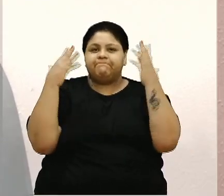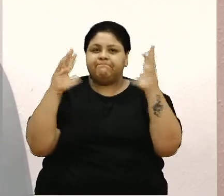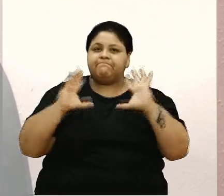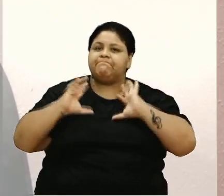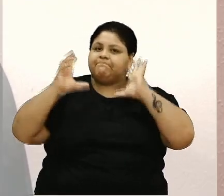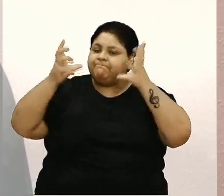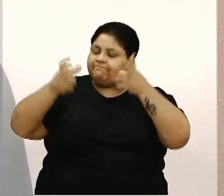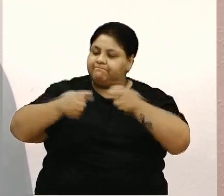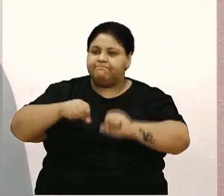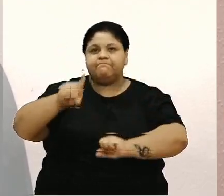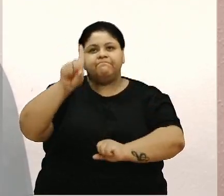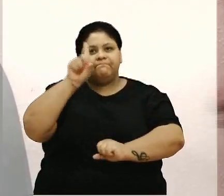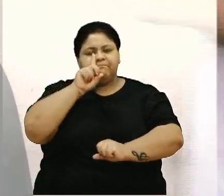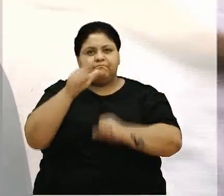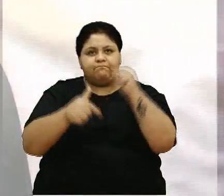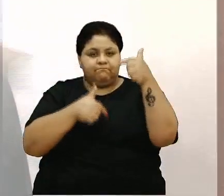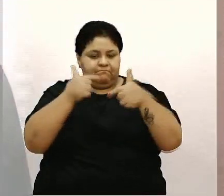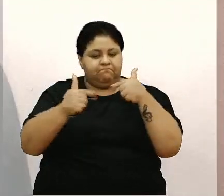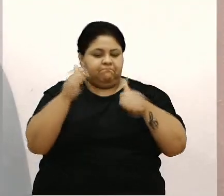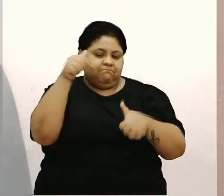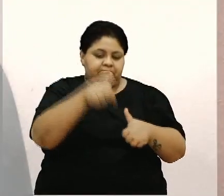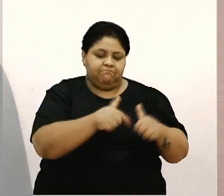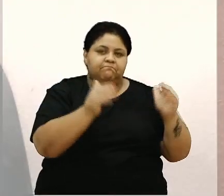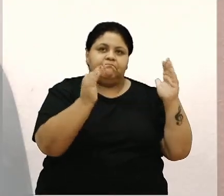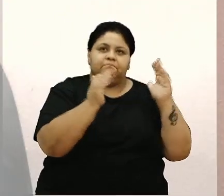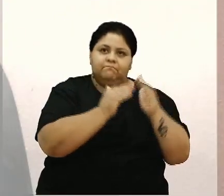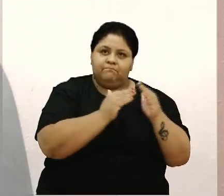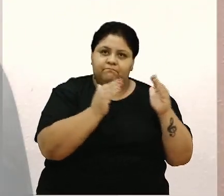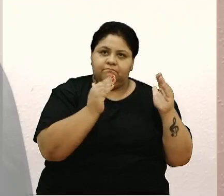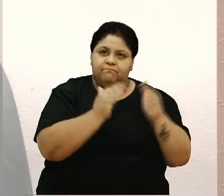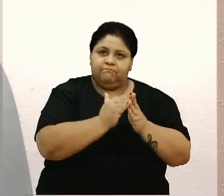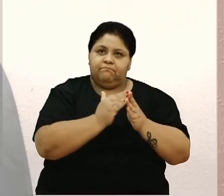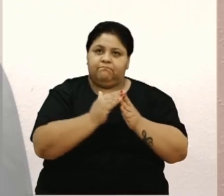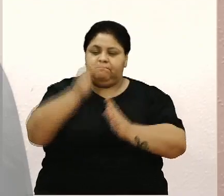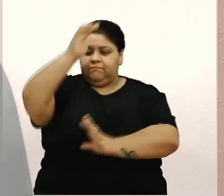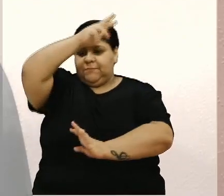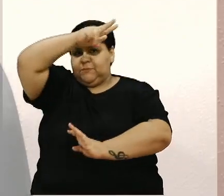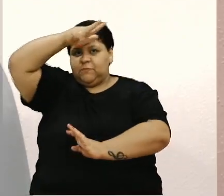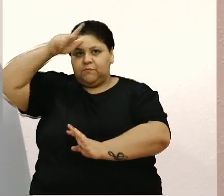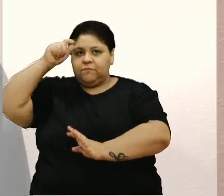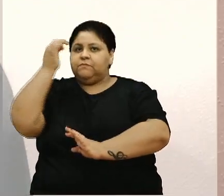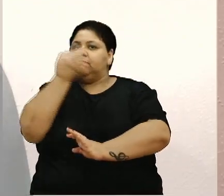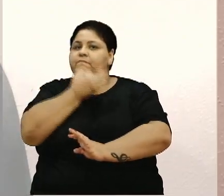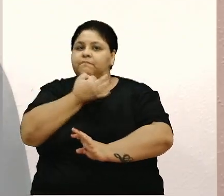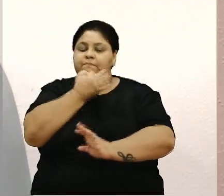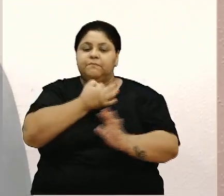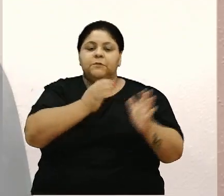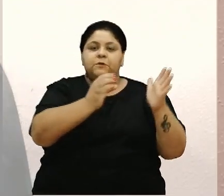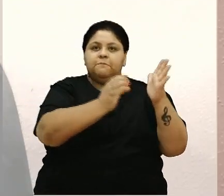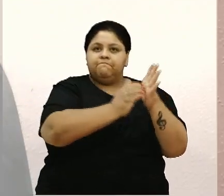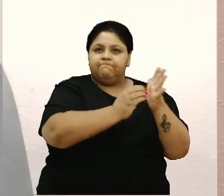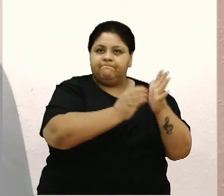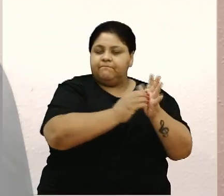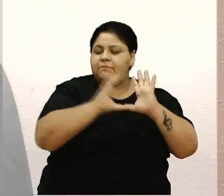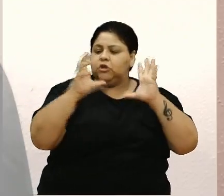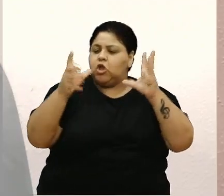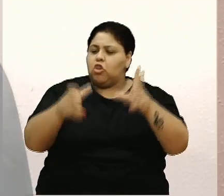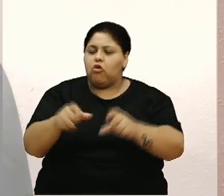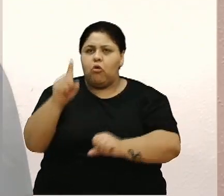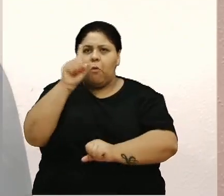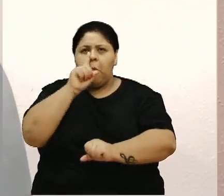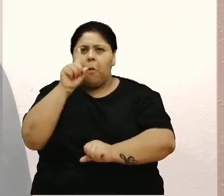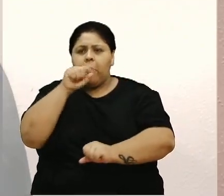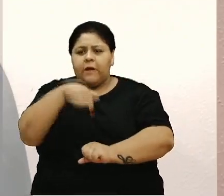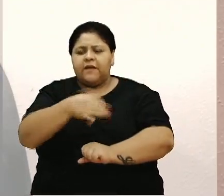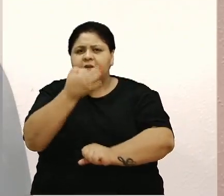todas as mães que trabalham aqui nesta casa, que trabalham no município de Caxias do Sul, as servidoras, todas as mães também de